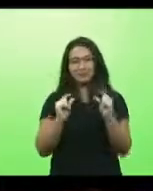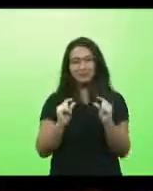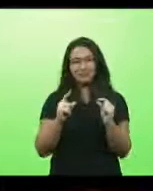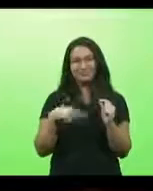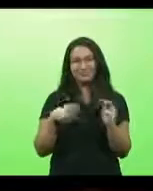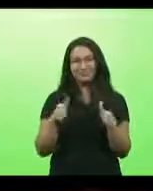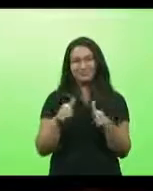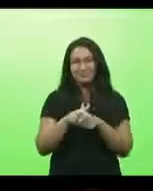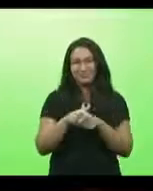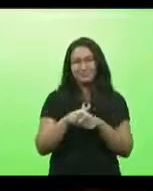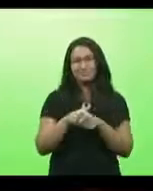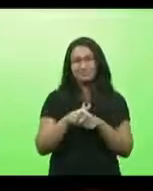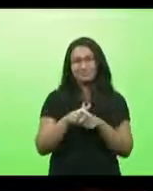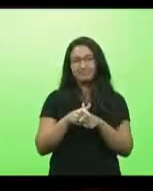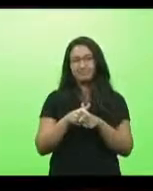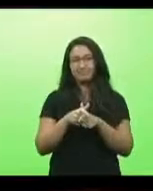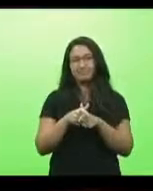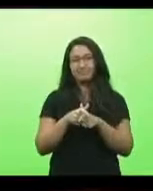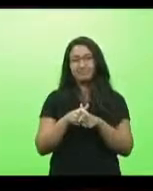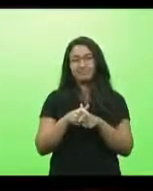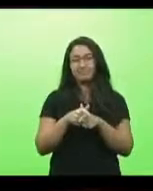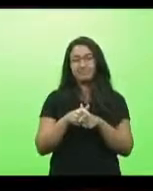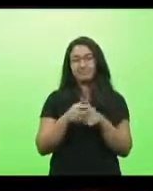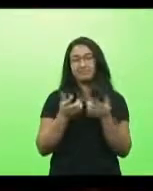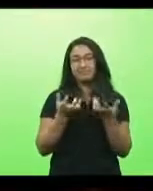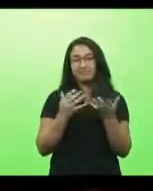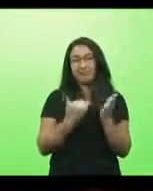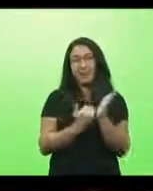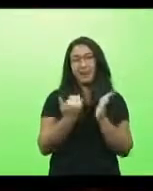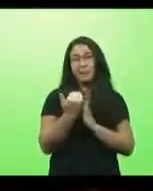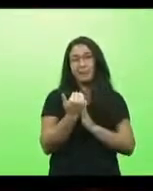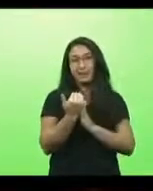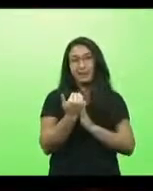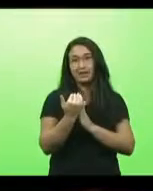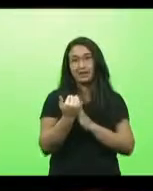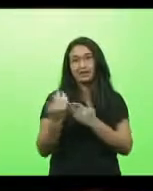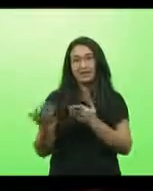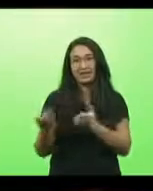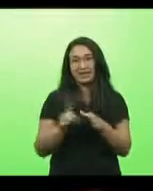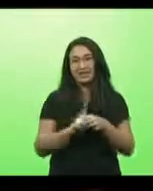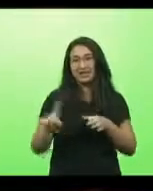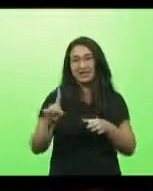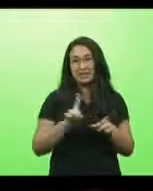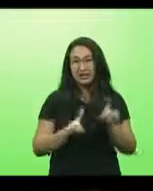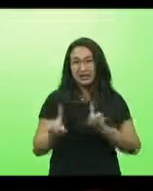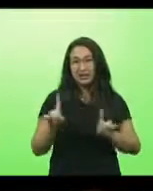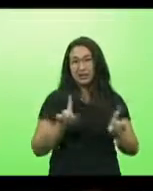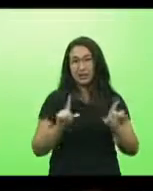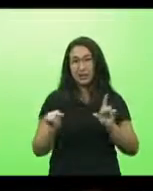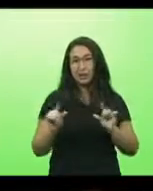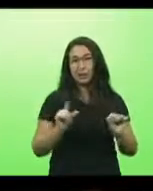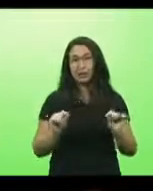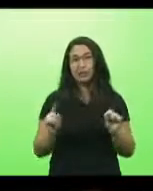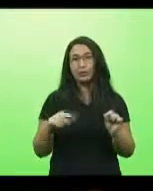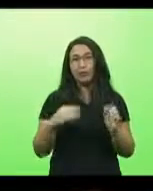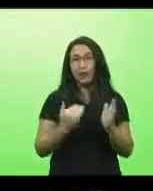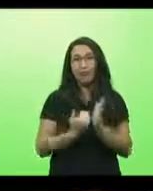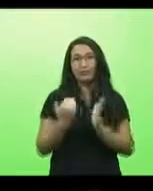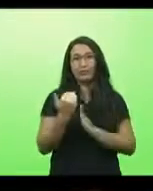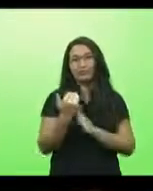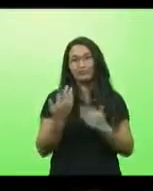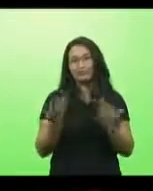pouco policial militar a gente gostaria de ter muito mais as baixas são muito maiores do que essa mas olhando o quadro de distribuição